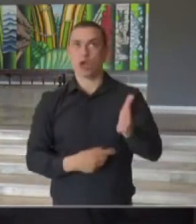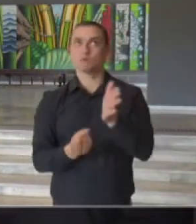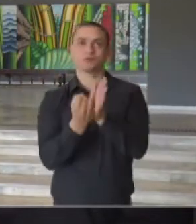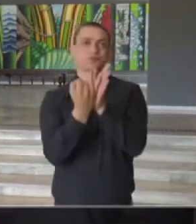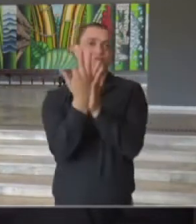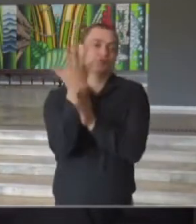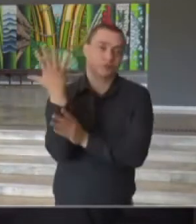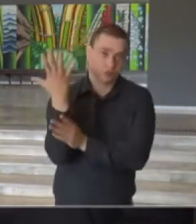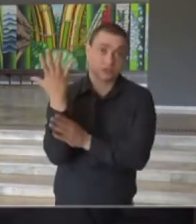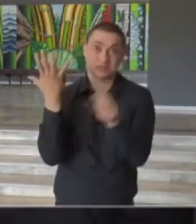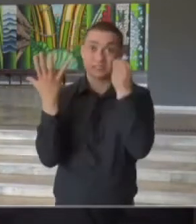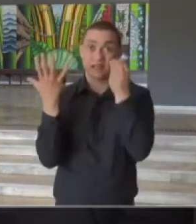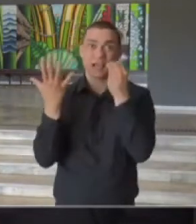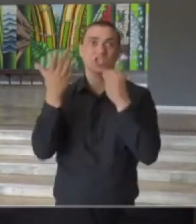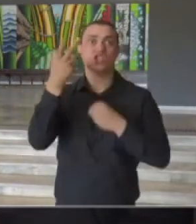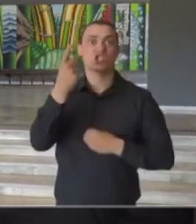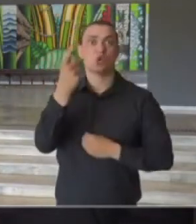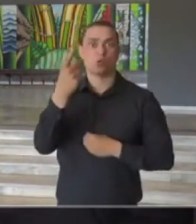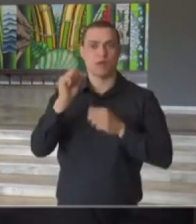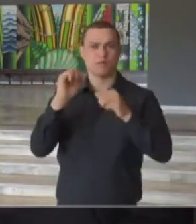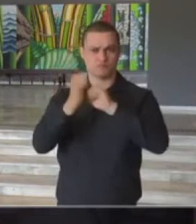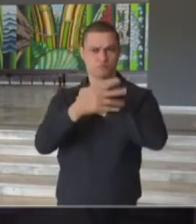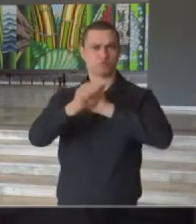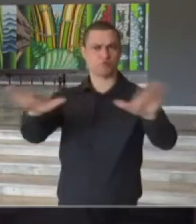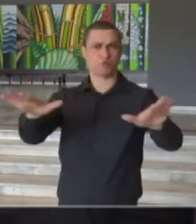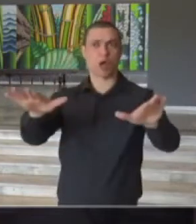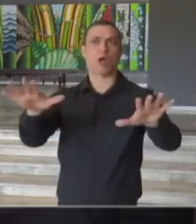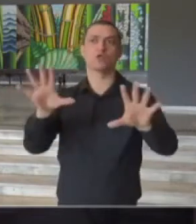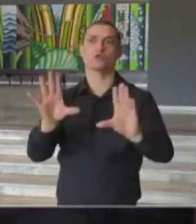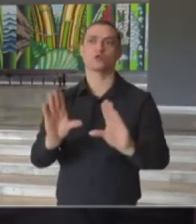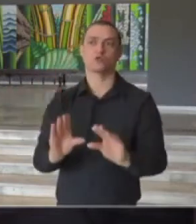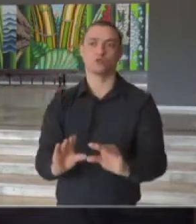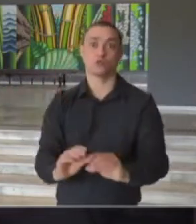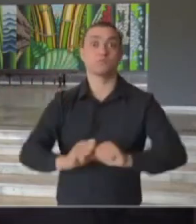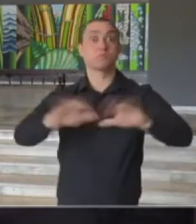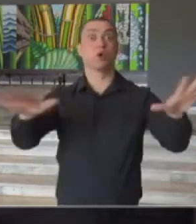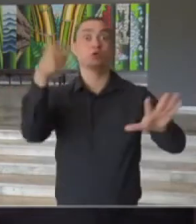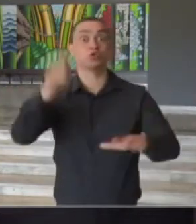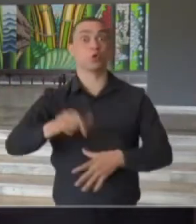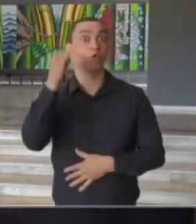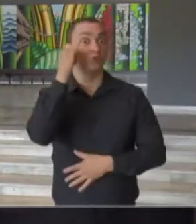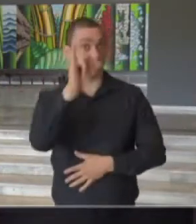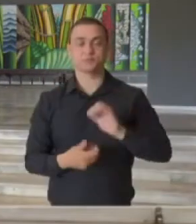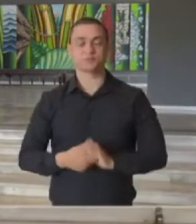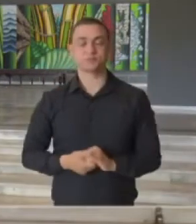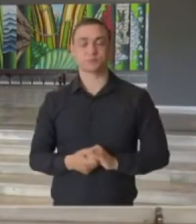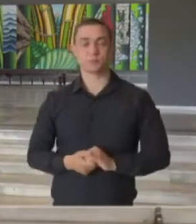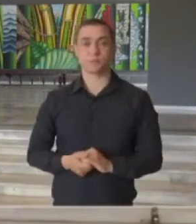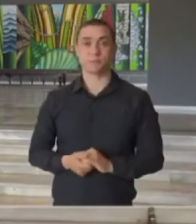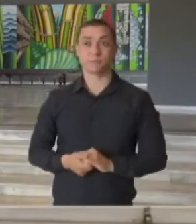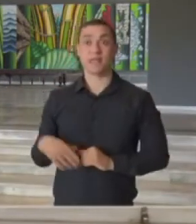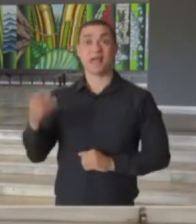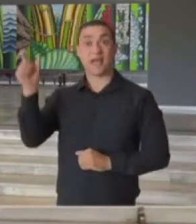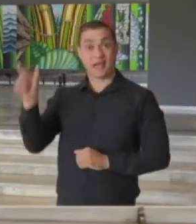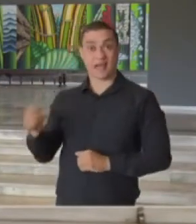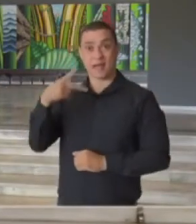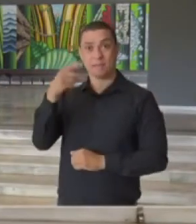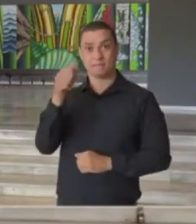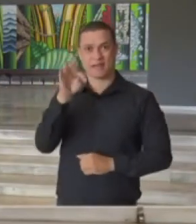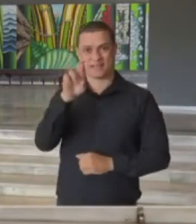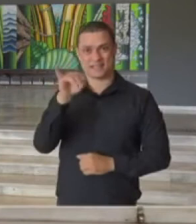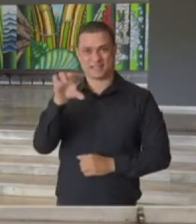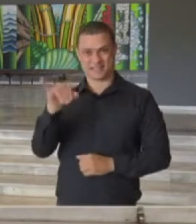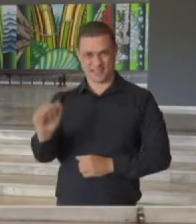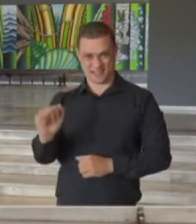vezes, uma volta a um crescimento na velocidade da epidemia. Durante a coletiva de